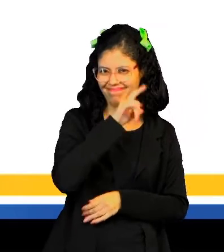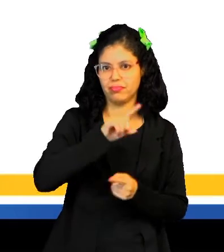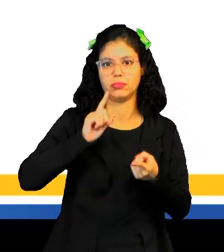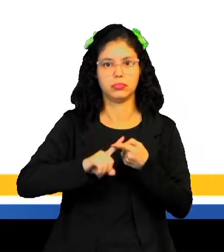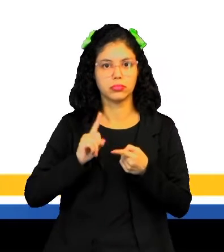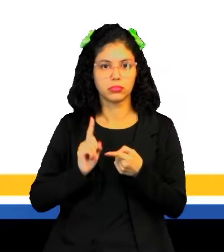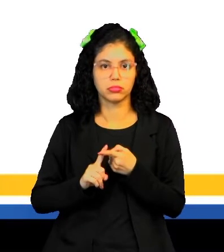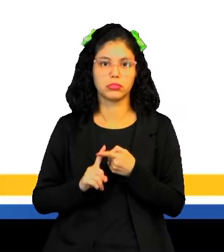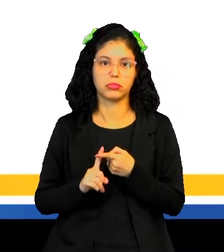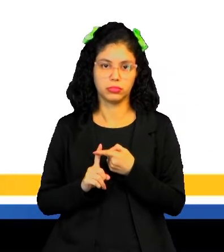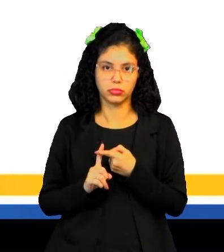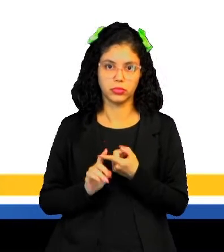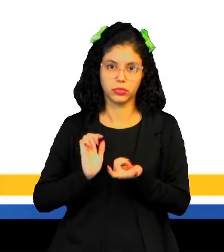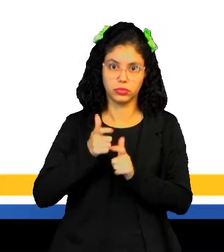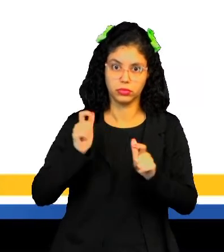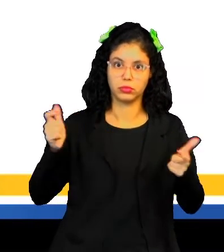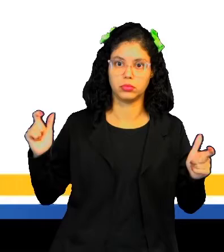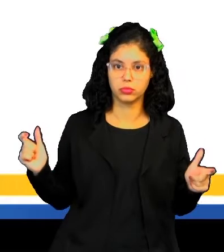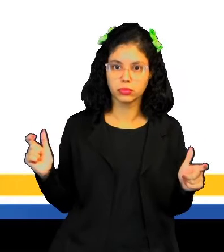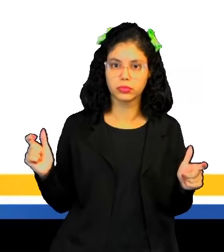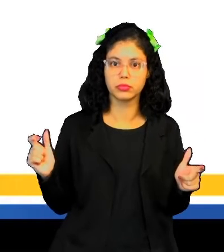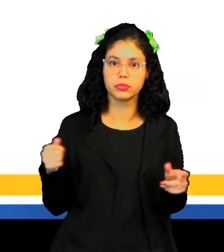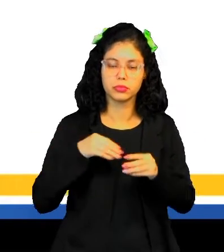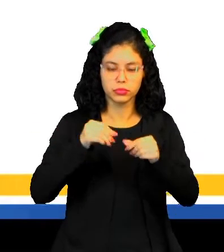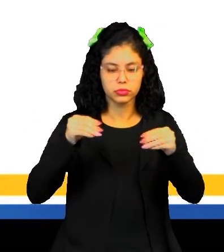devido a essa grande extensão territorial.